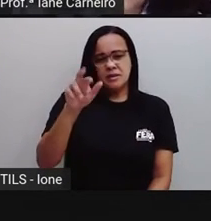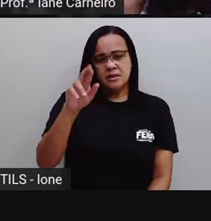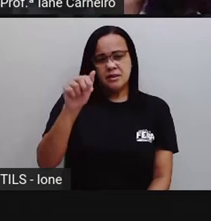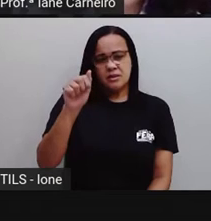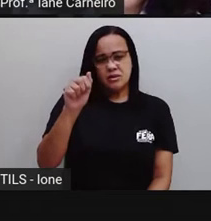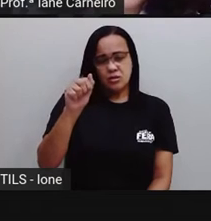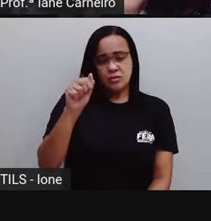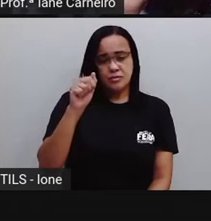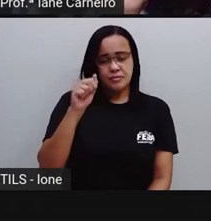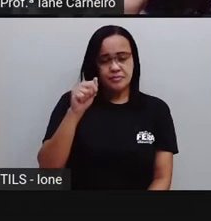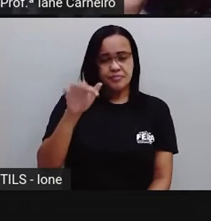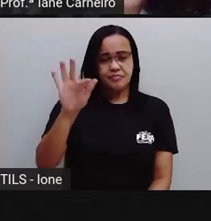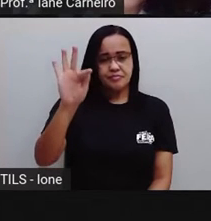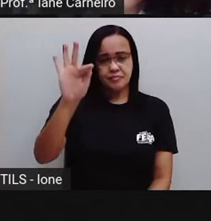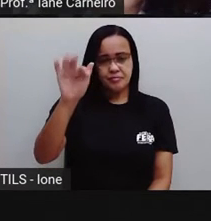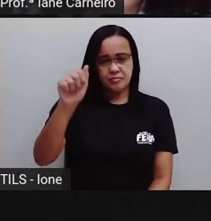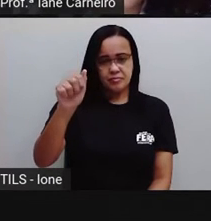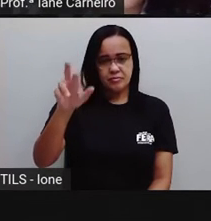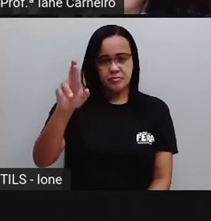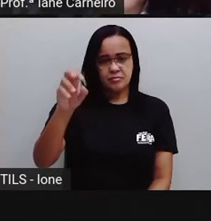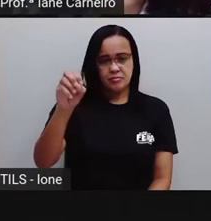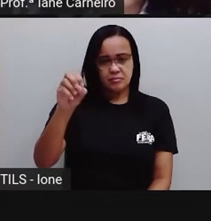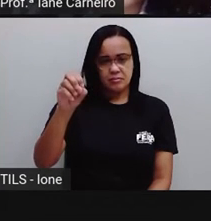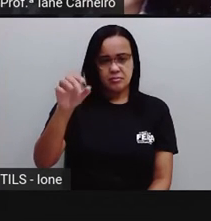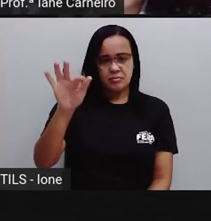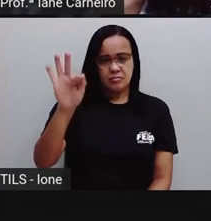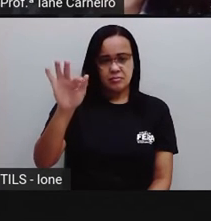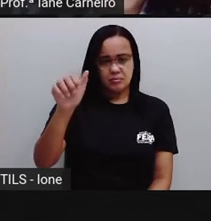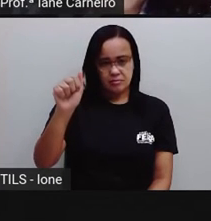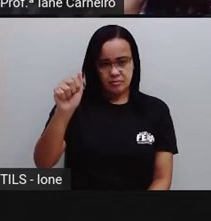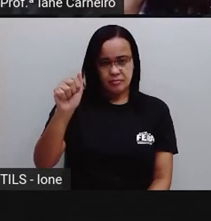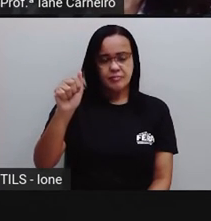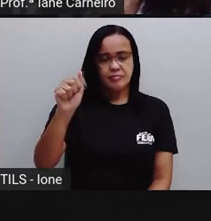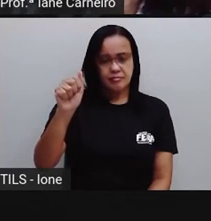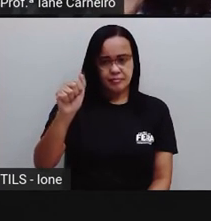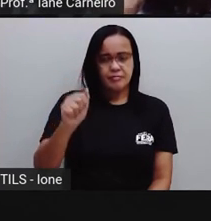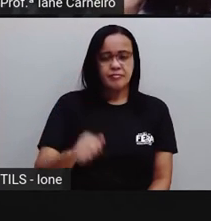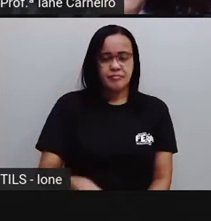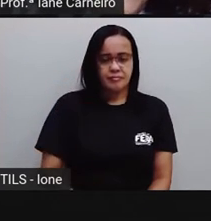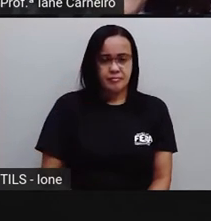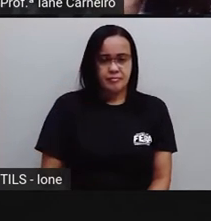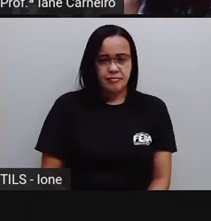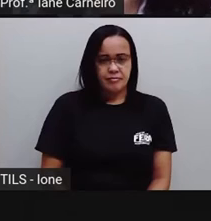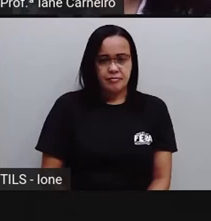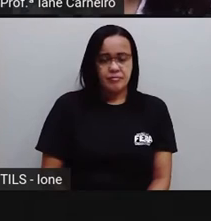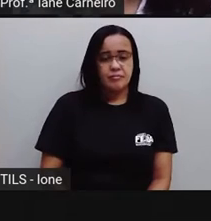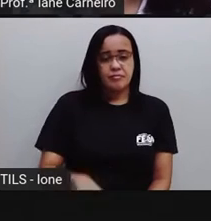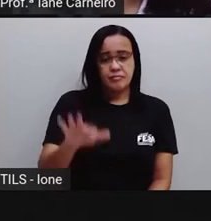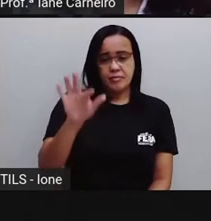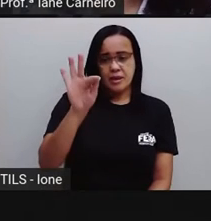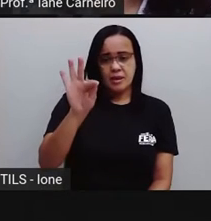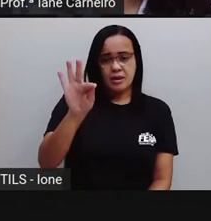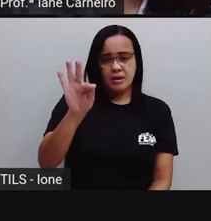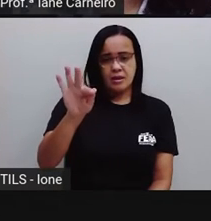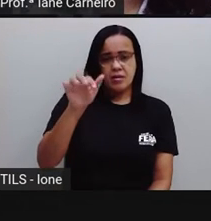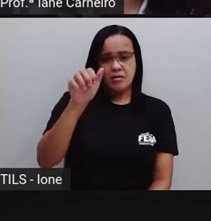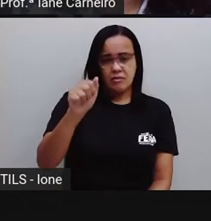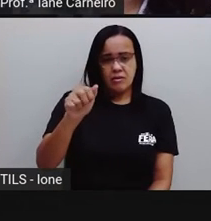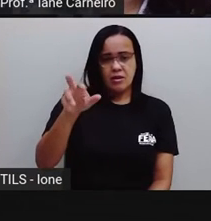A última eu vou escrever CURSIVA, tá bom? Vou escrever FAROFARELO. Olha só.